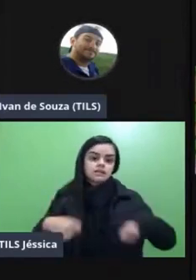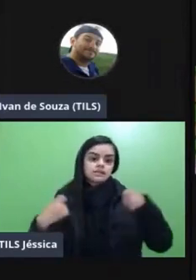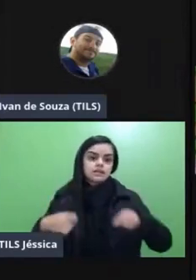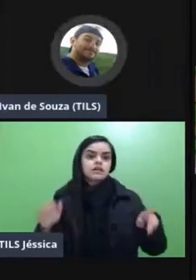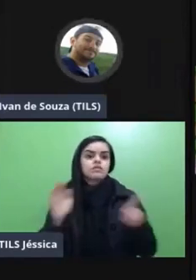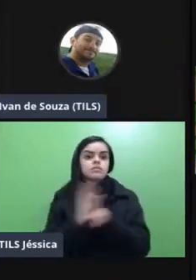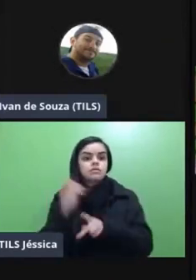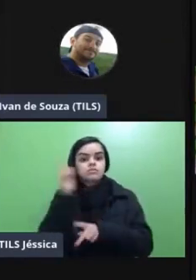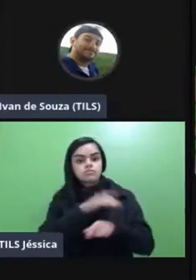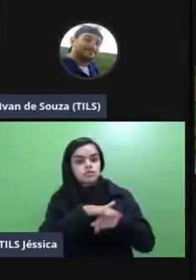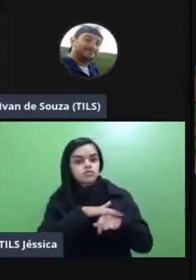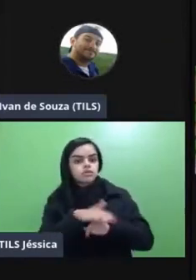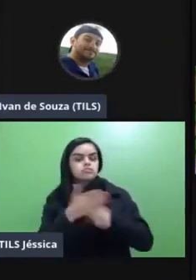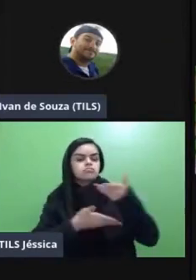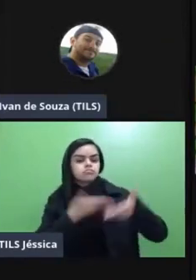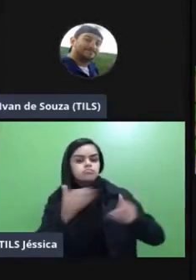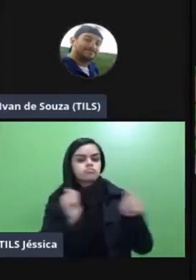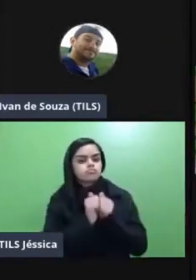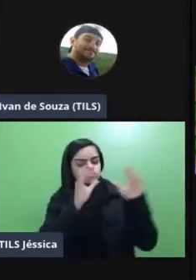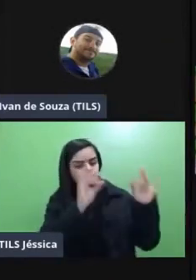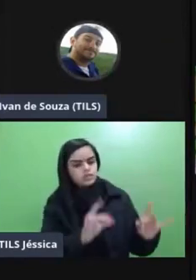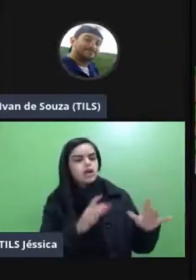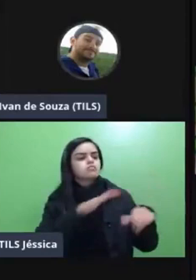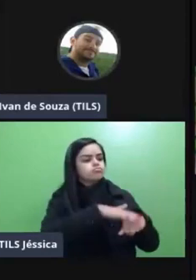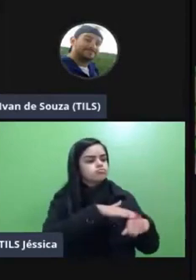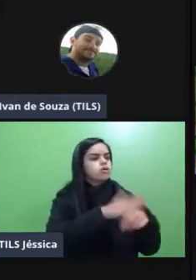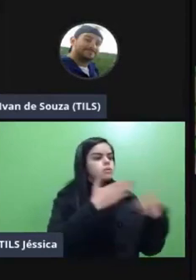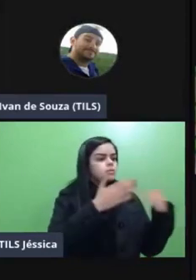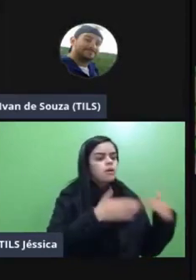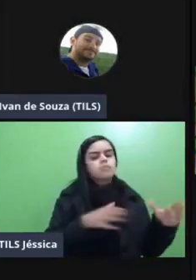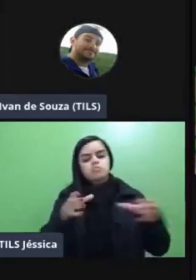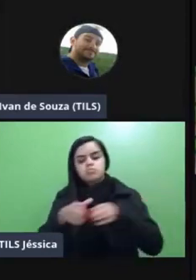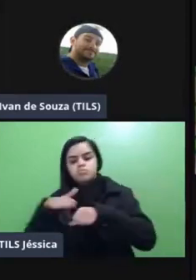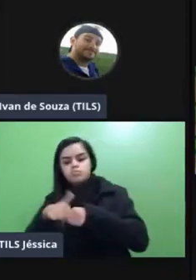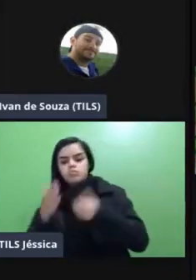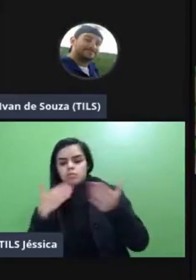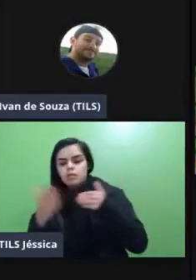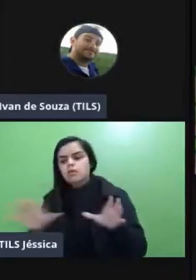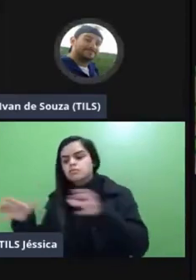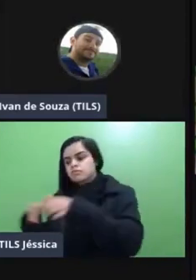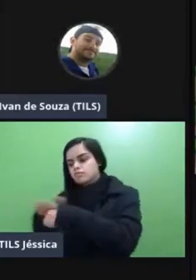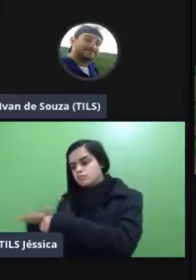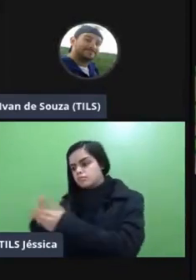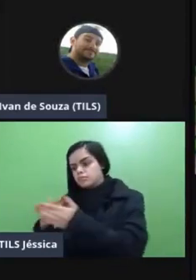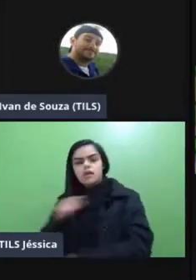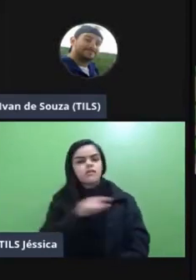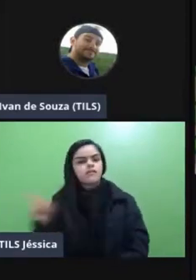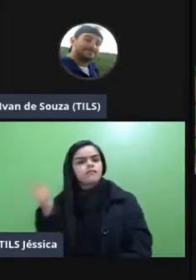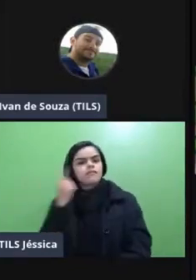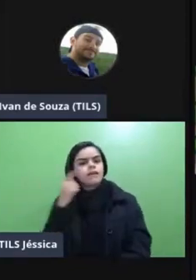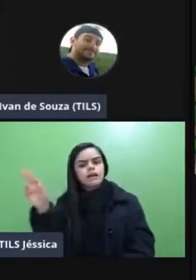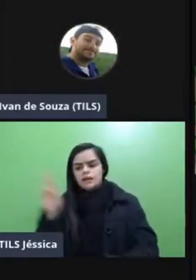conversar mais minuciosamente com cada grupo né então depois de fazer esse estudo do que que os meus estudantes já absorveram já